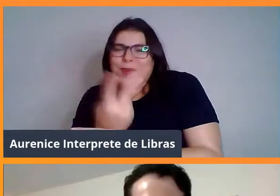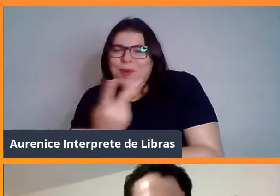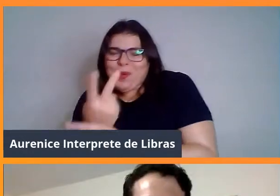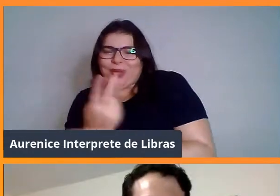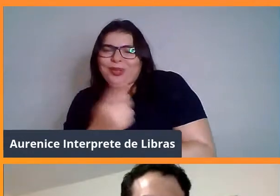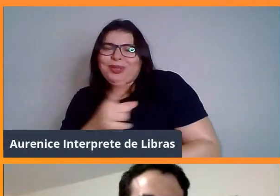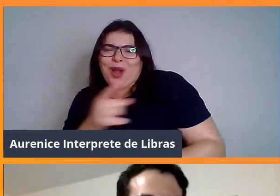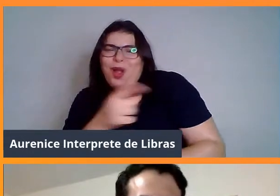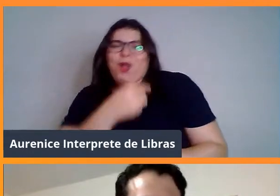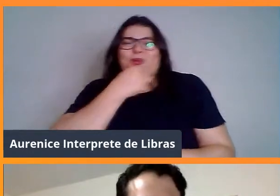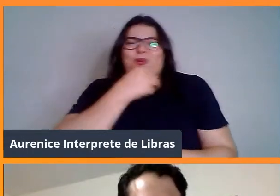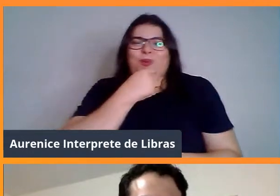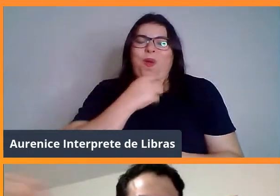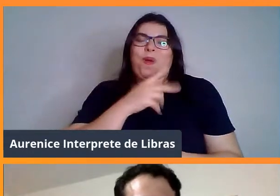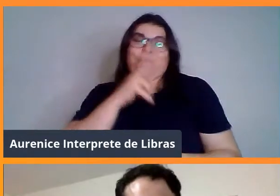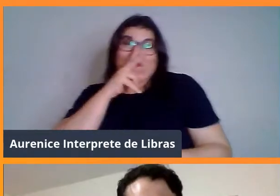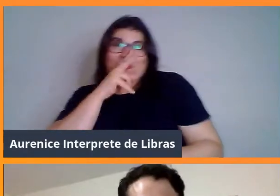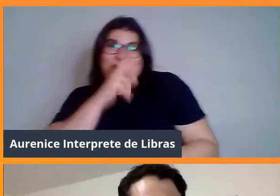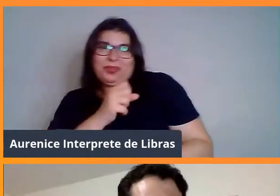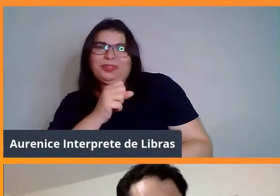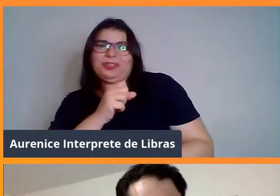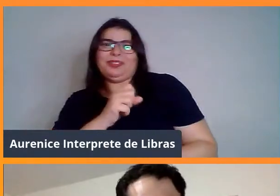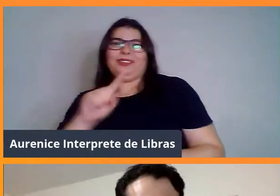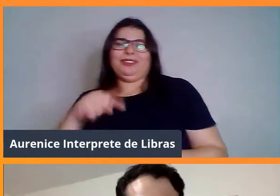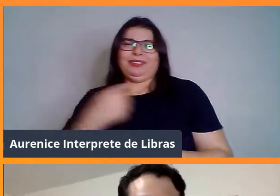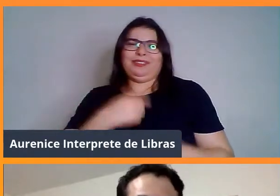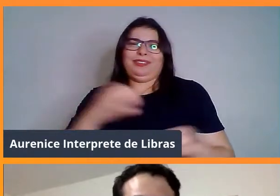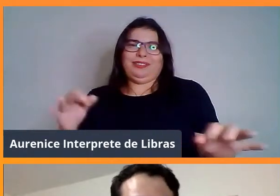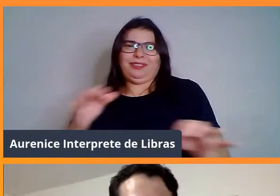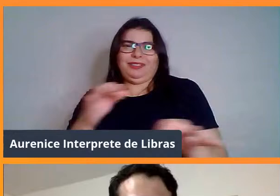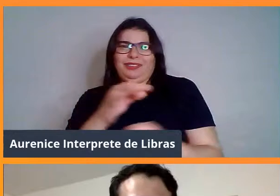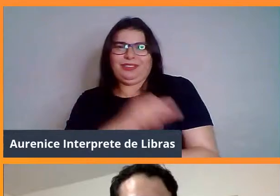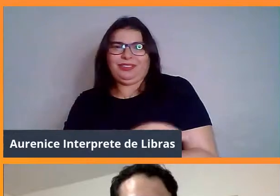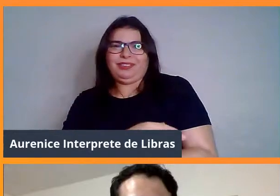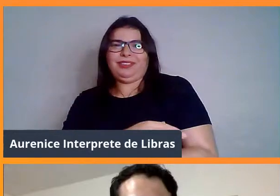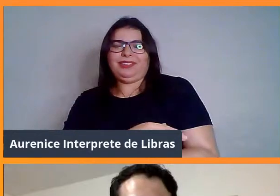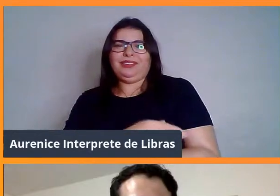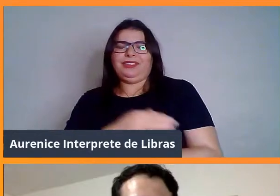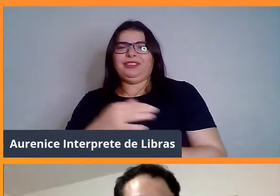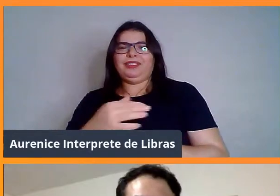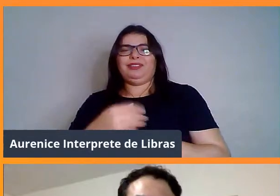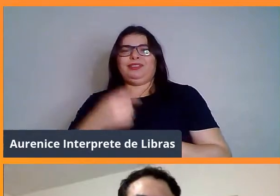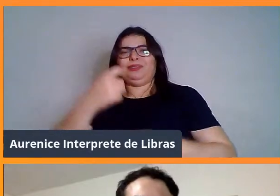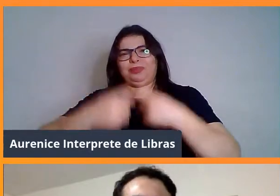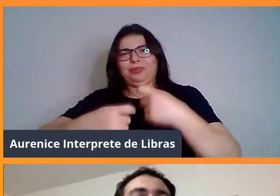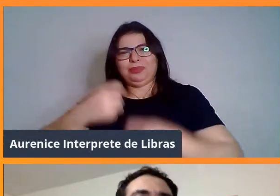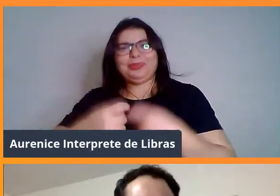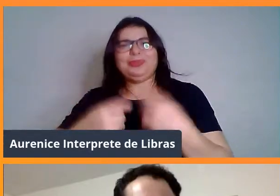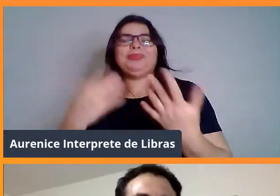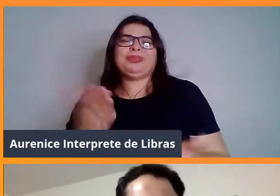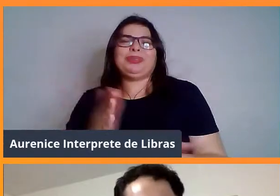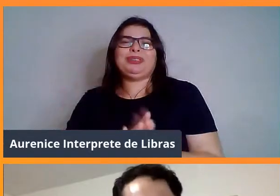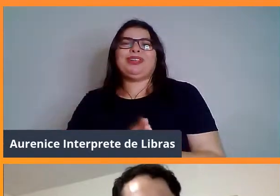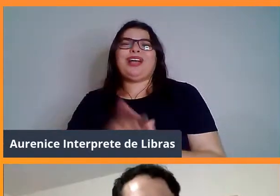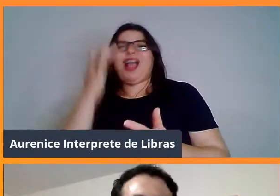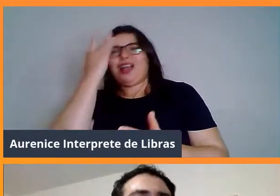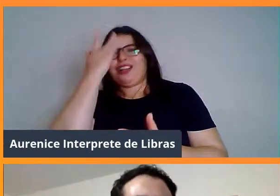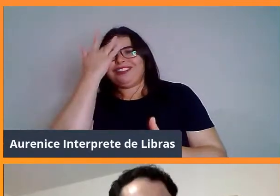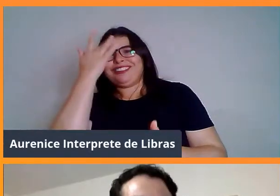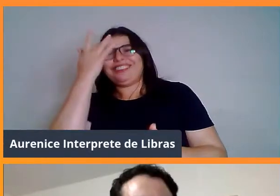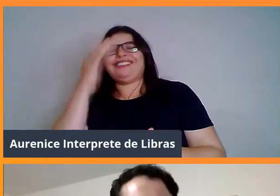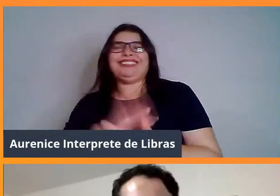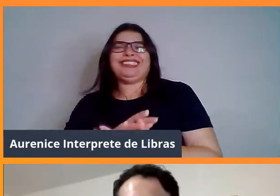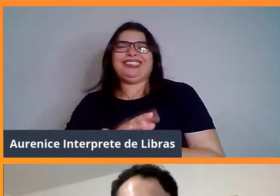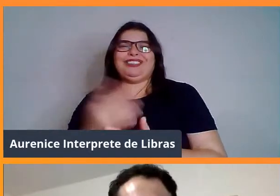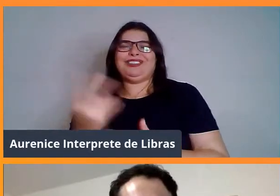crossfit dá o vigor. E a gente vai finalizar com uma palestra sobre esse negócio de reprodução. Eu acho que foi... Casou, né, Manuel? você achou?